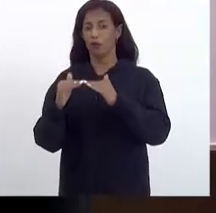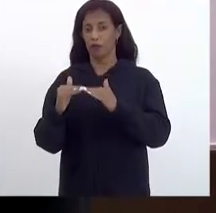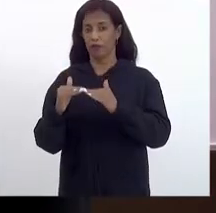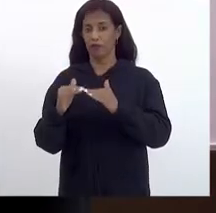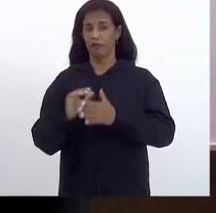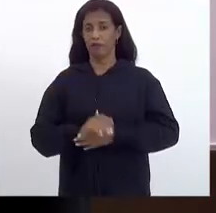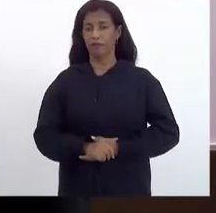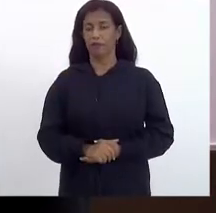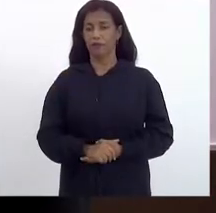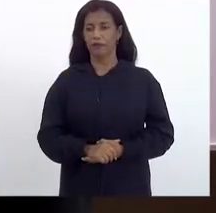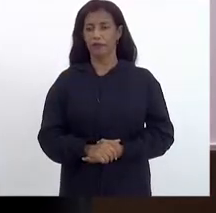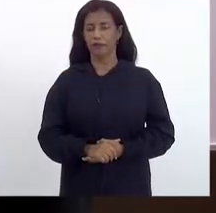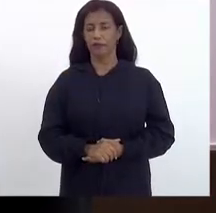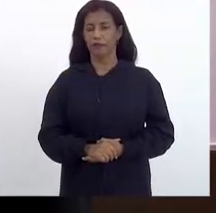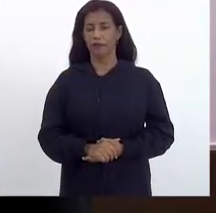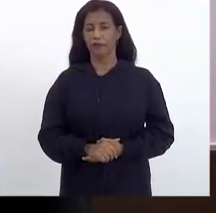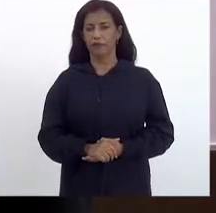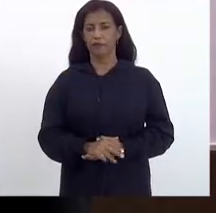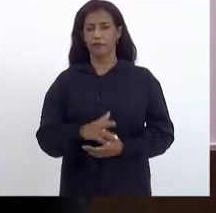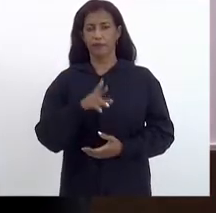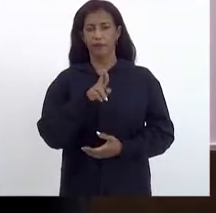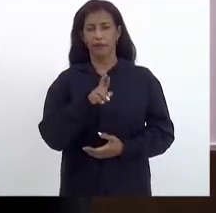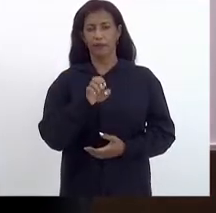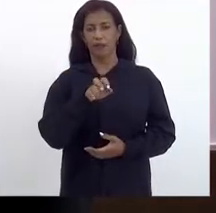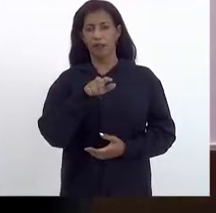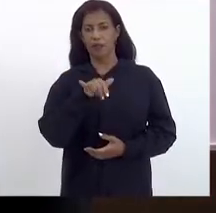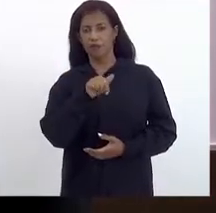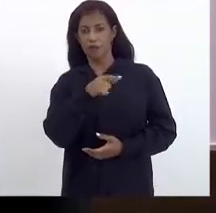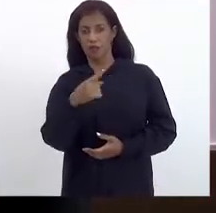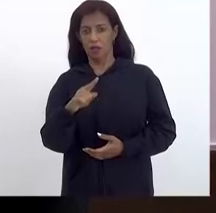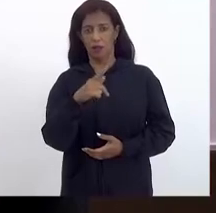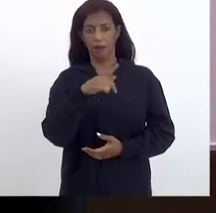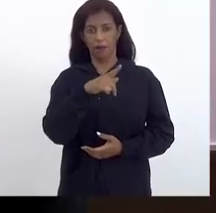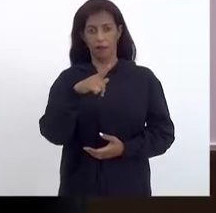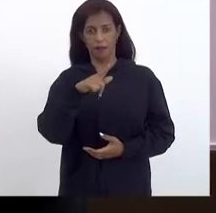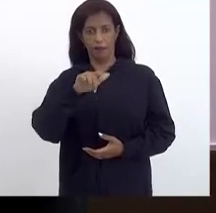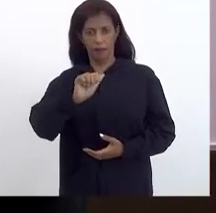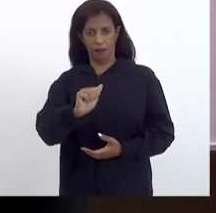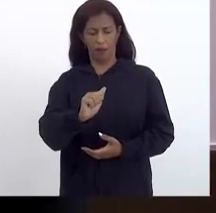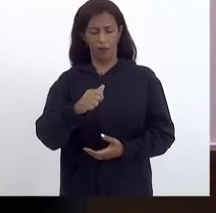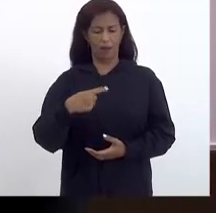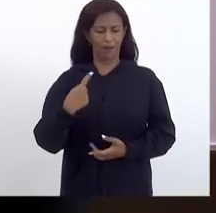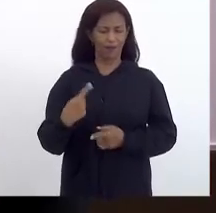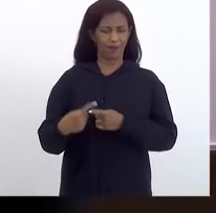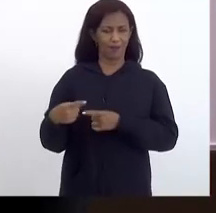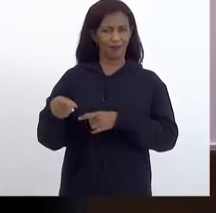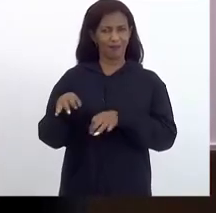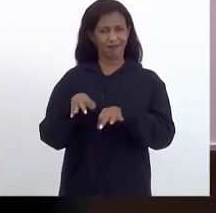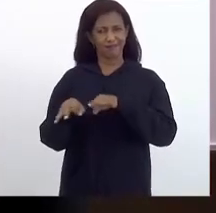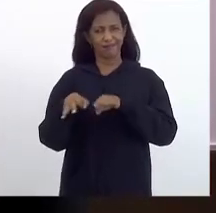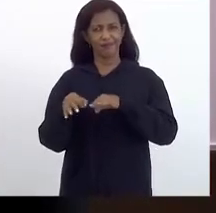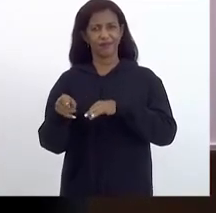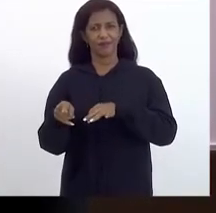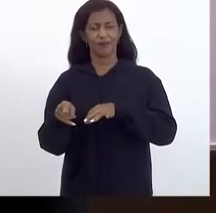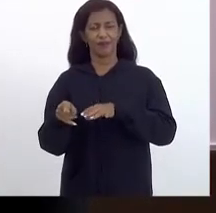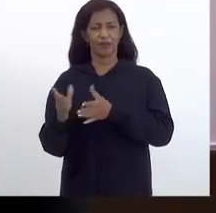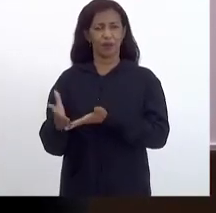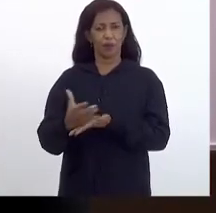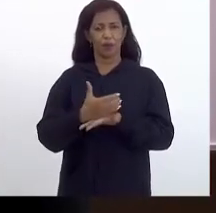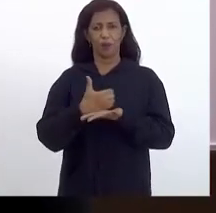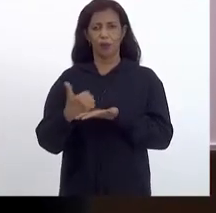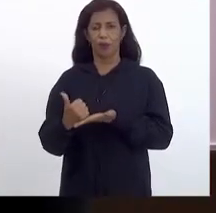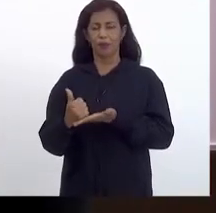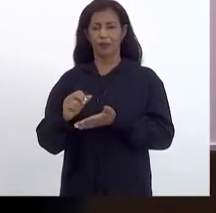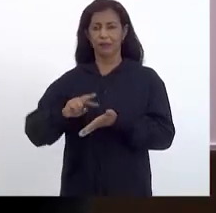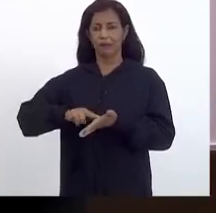à revisão do PPA, porque as condições da arrecadação se